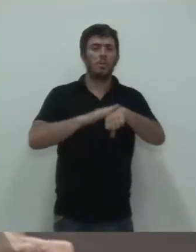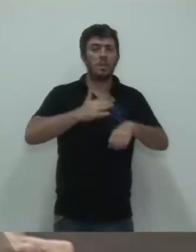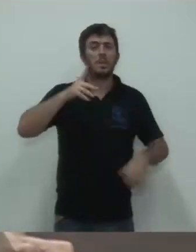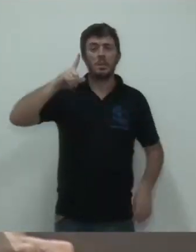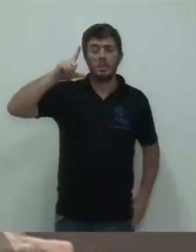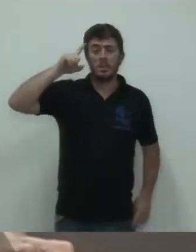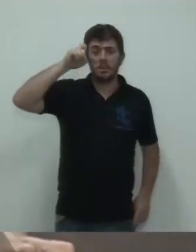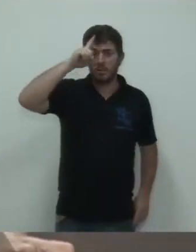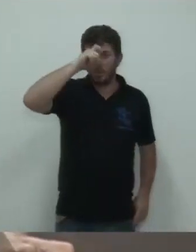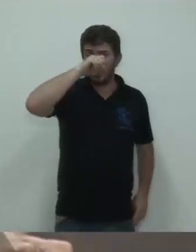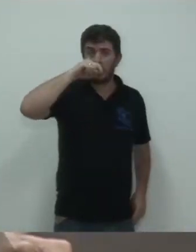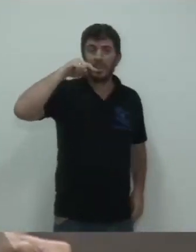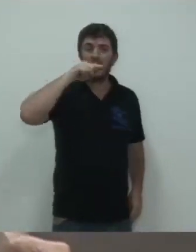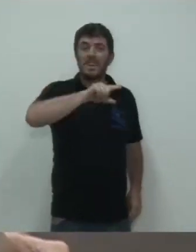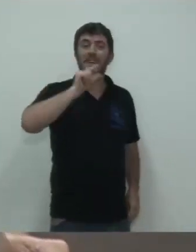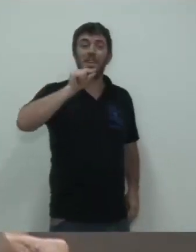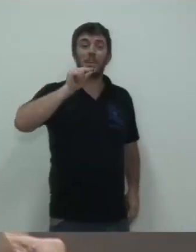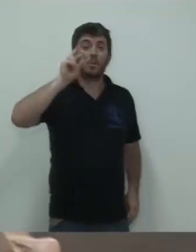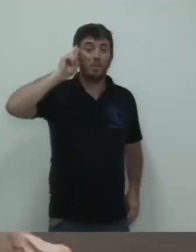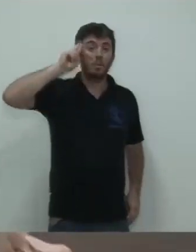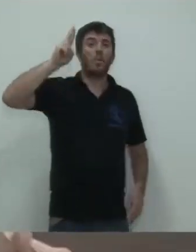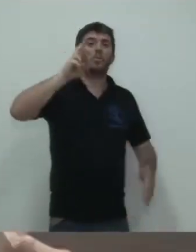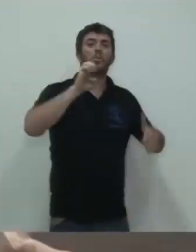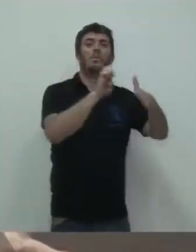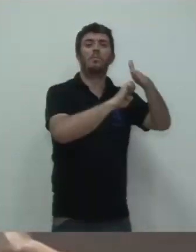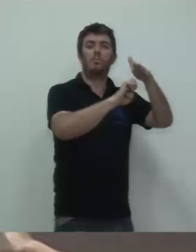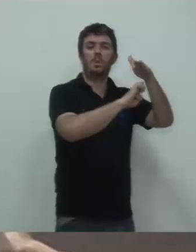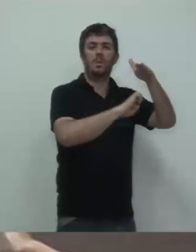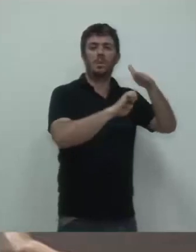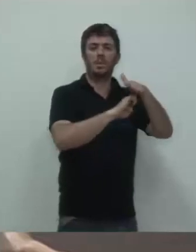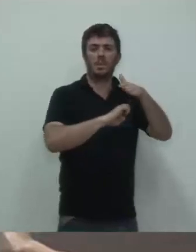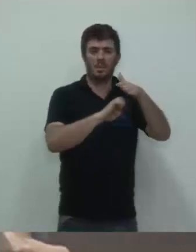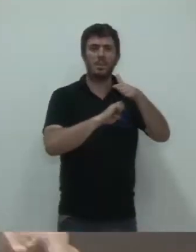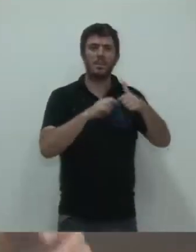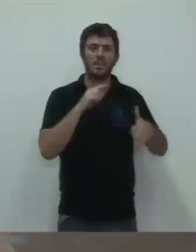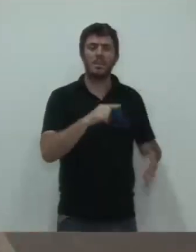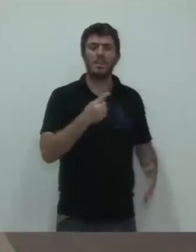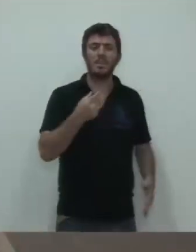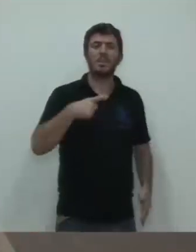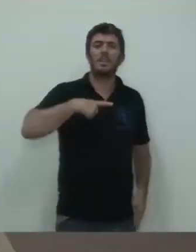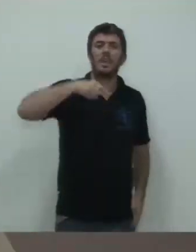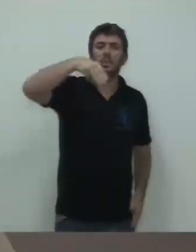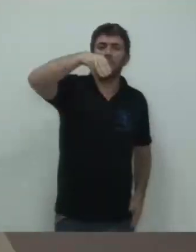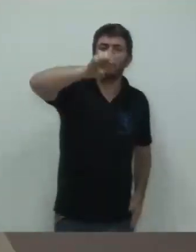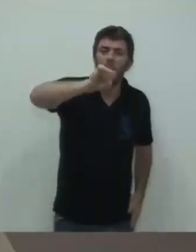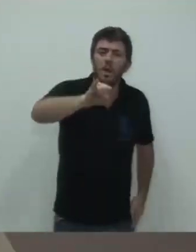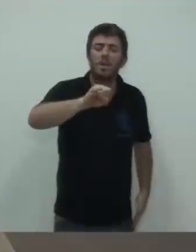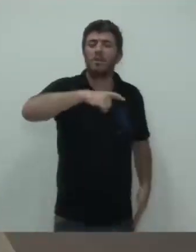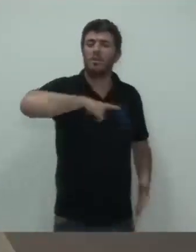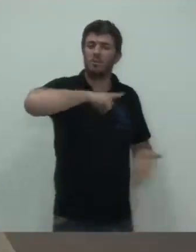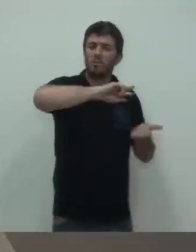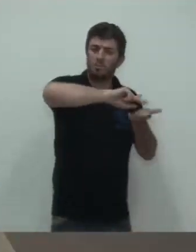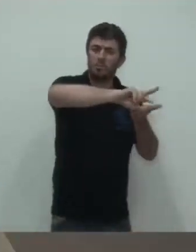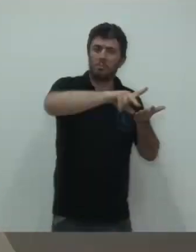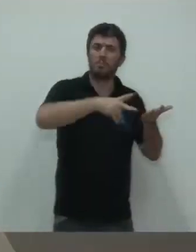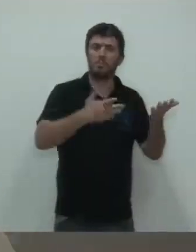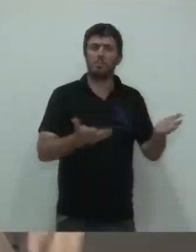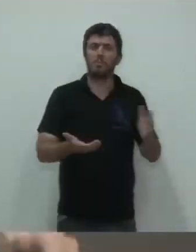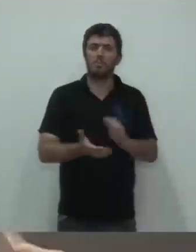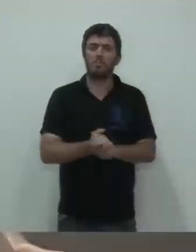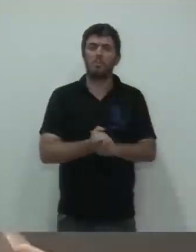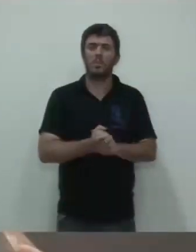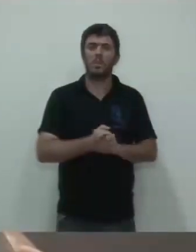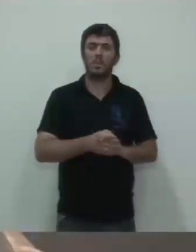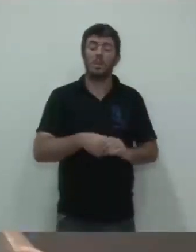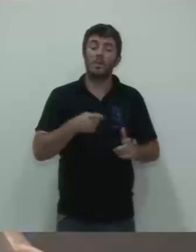dos micro e pequenos empresários, seria muito bom se pudesse expandir esse serviço do Banco do Povo. No mais, a gente ter